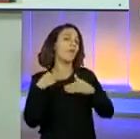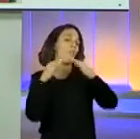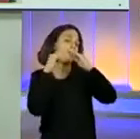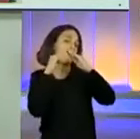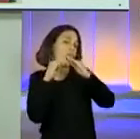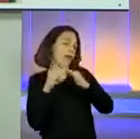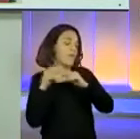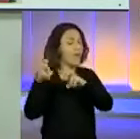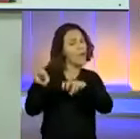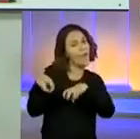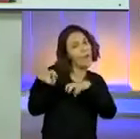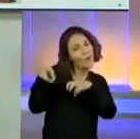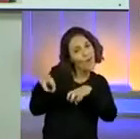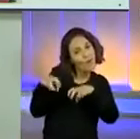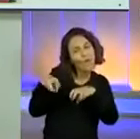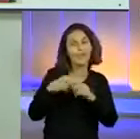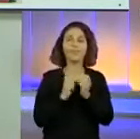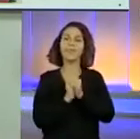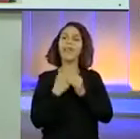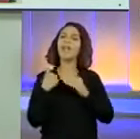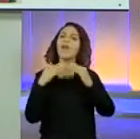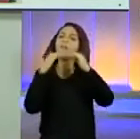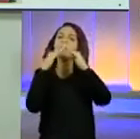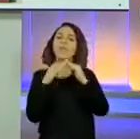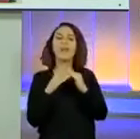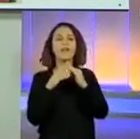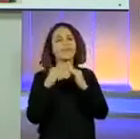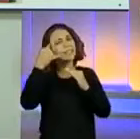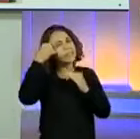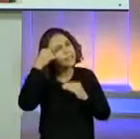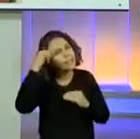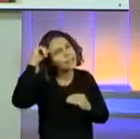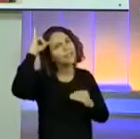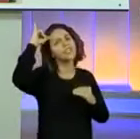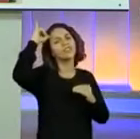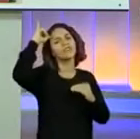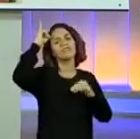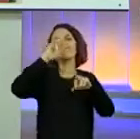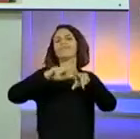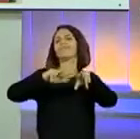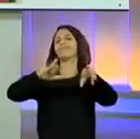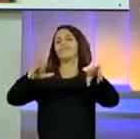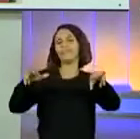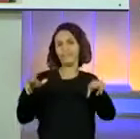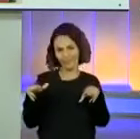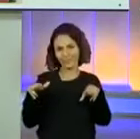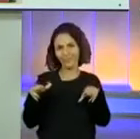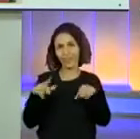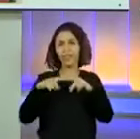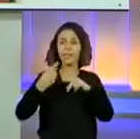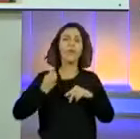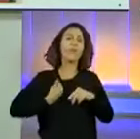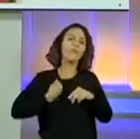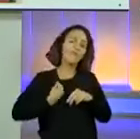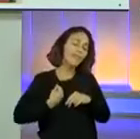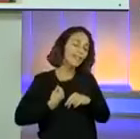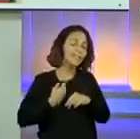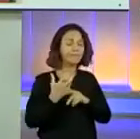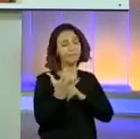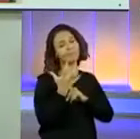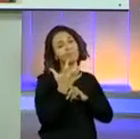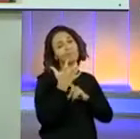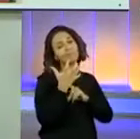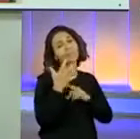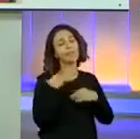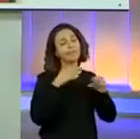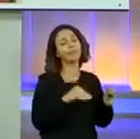na roça, eu morava numa chacra, eu morava numa fazenda, enfim. E aí a vida me obrigou a vir para a